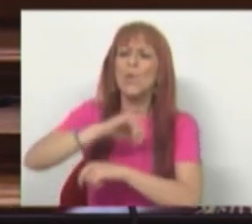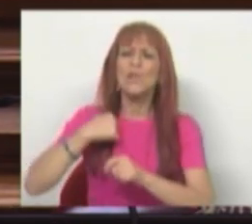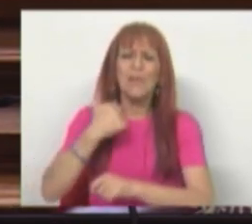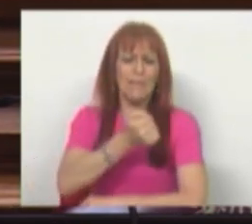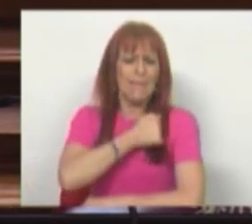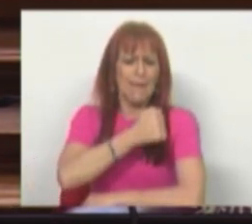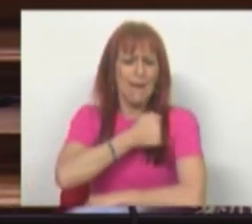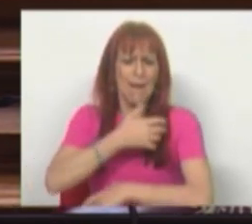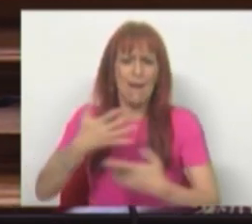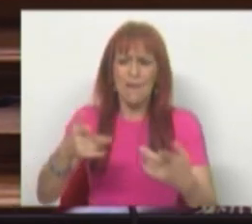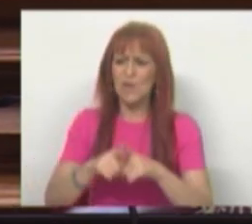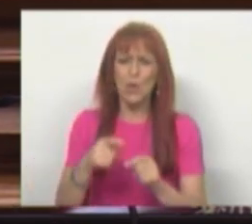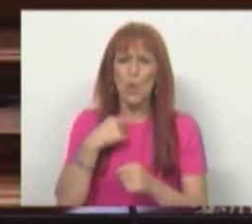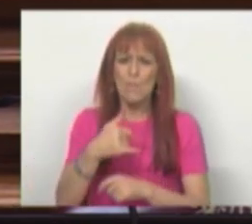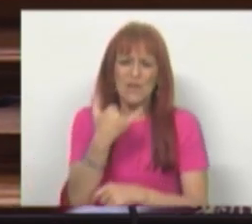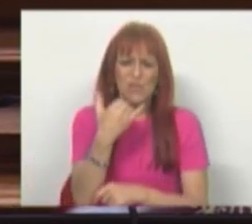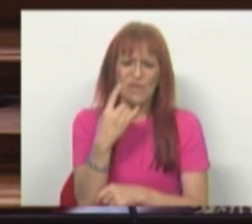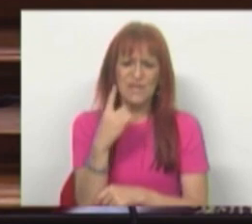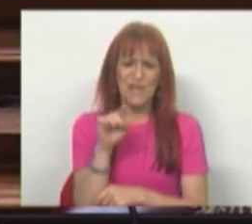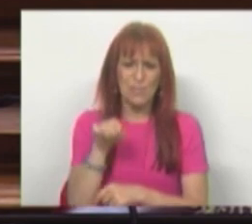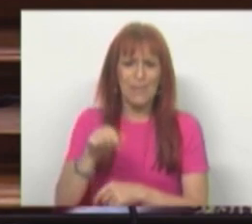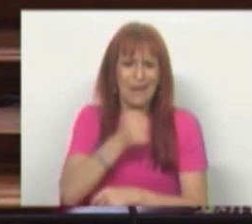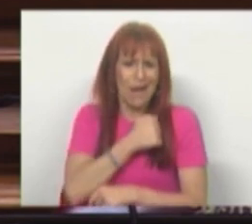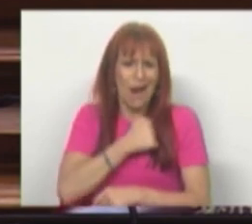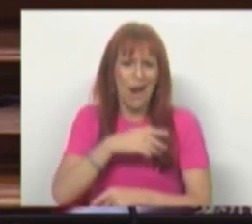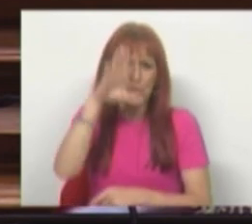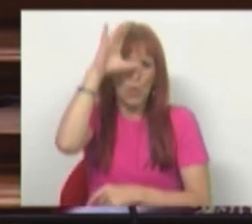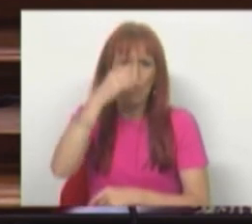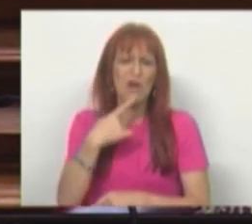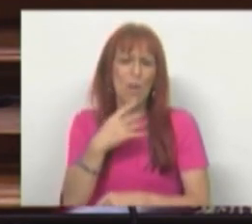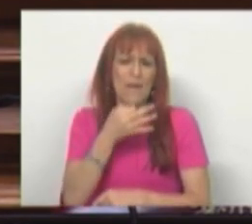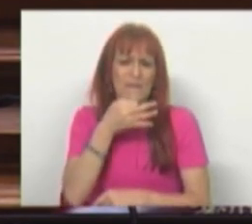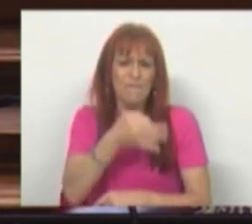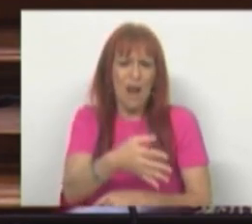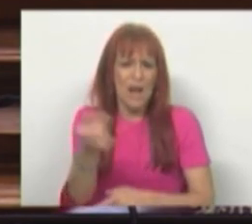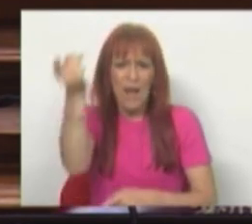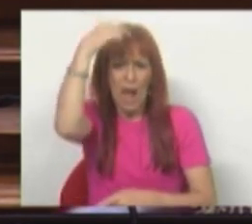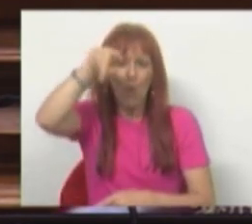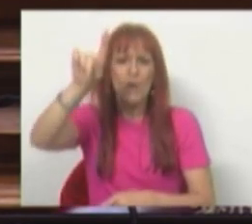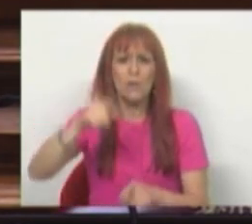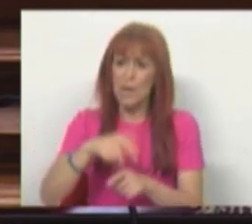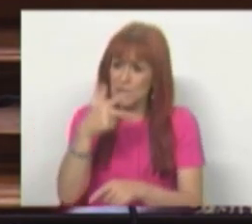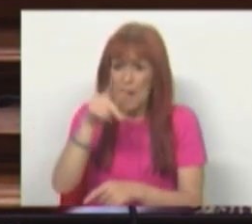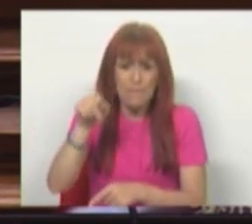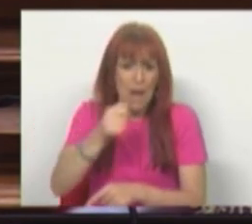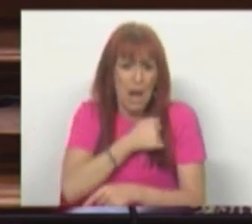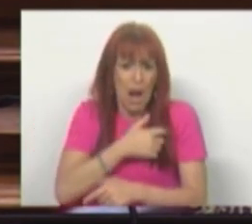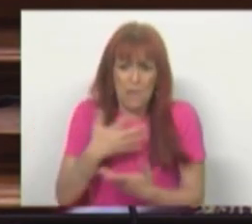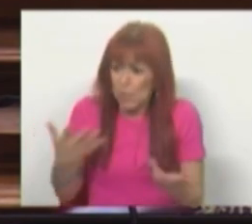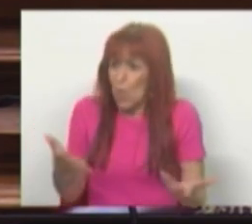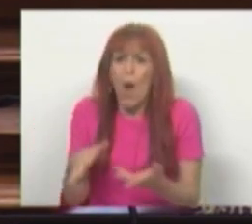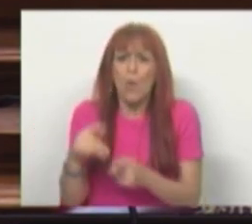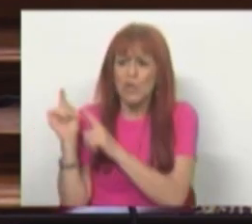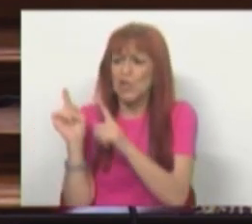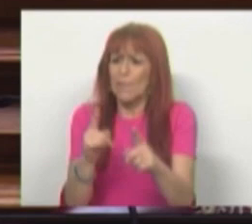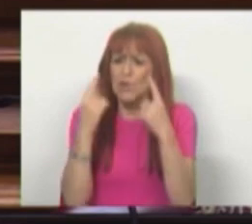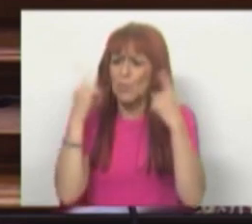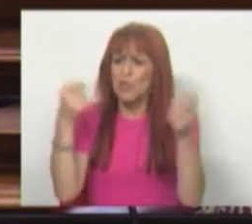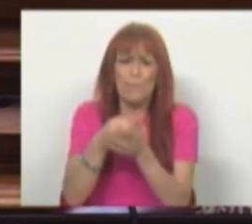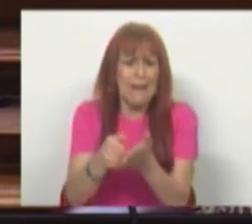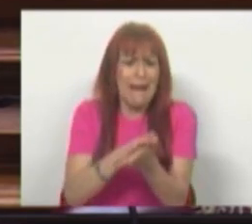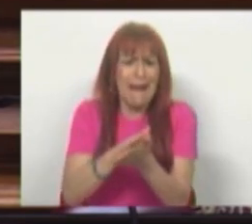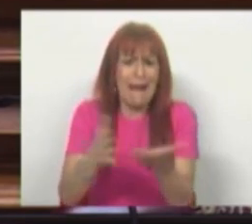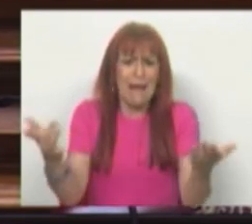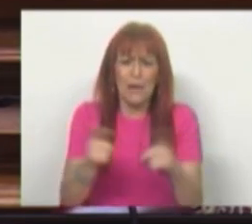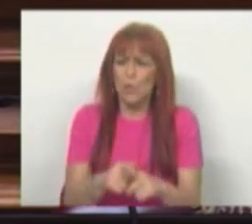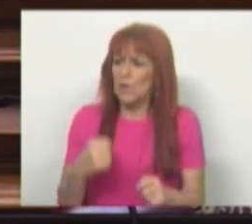Habitação, não para as 26 mil casas de que o Governo costuma falar, mas até 100 mil casas? Onde estão transportes públicos gratuitos